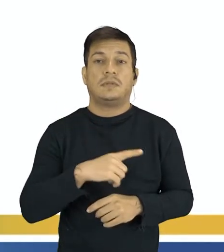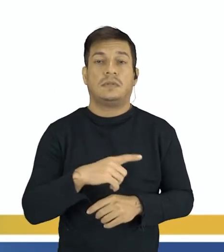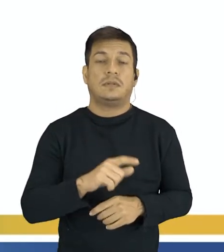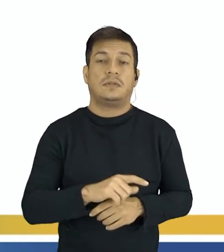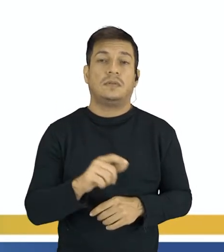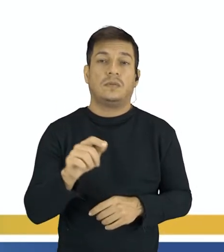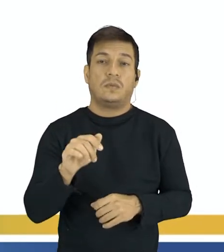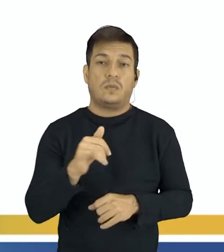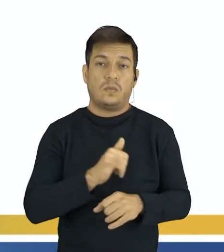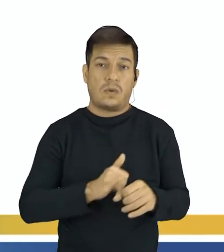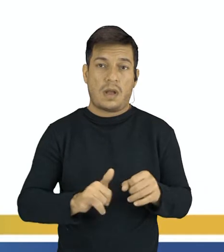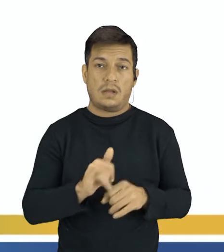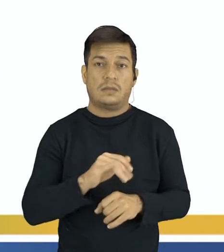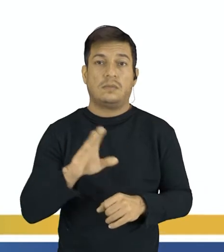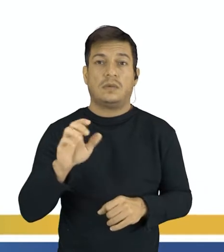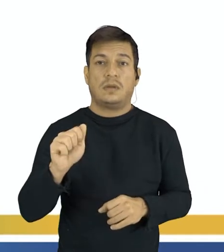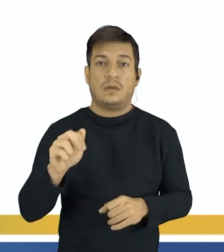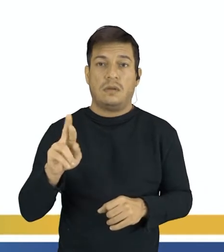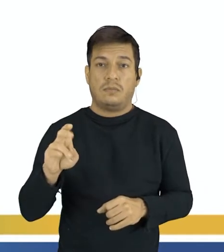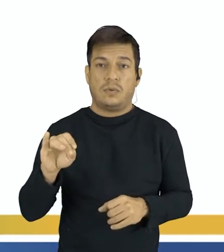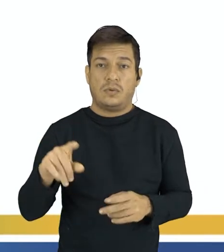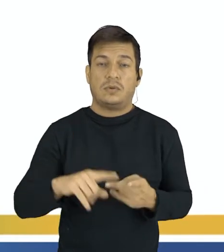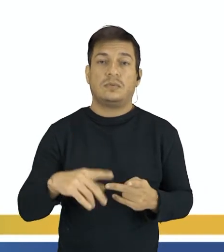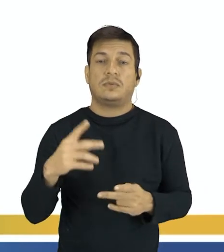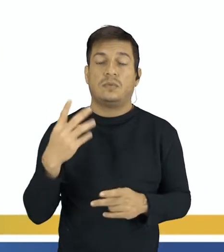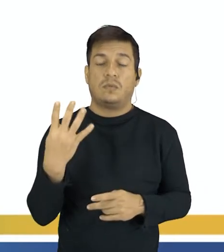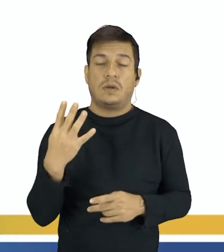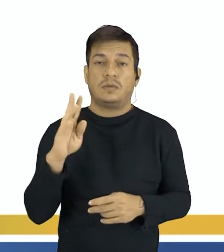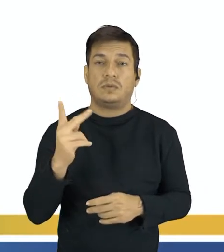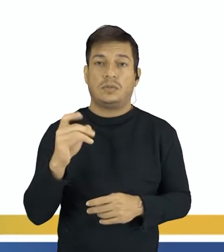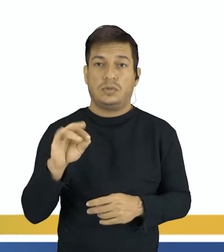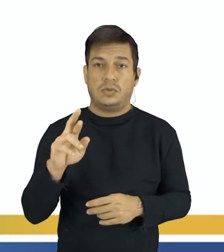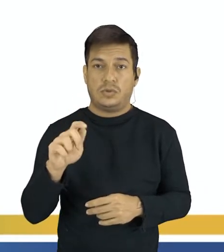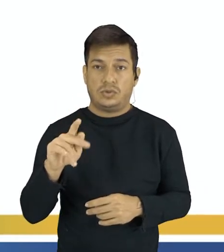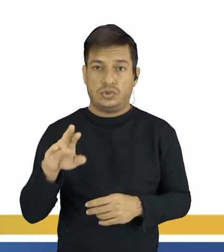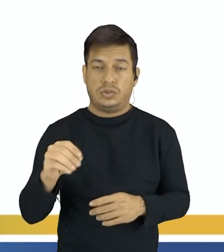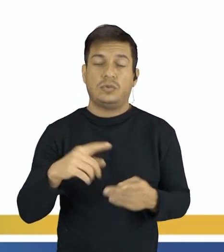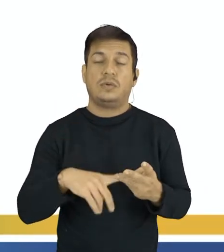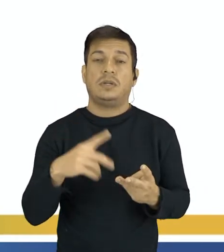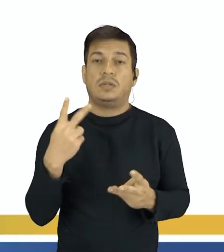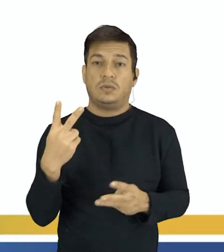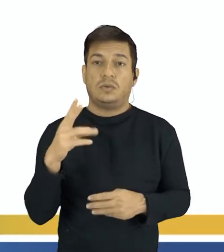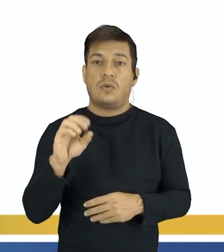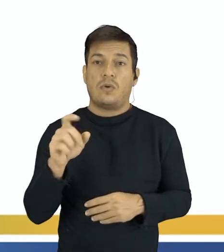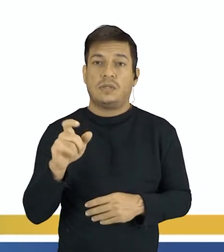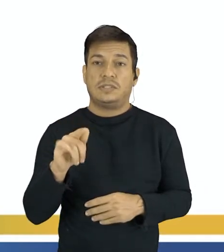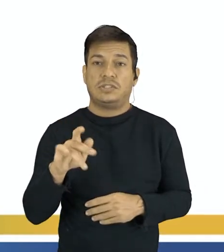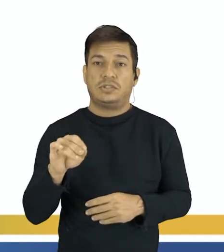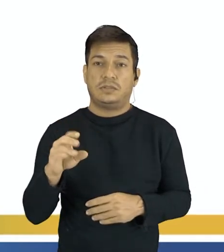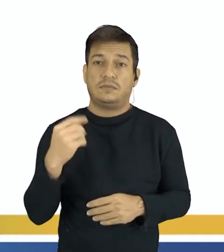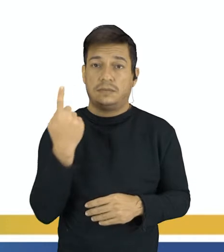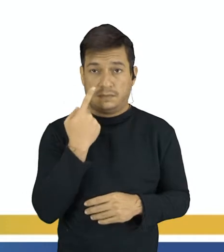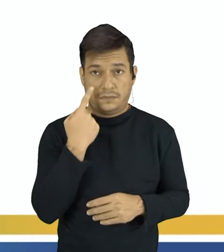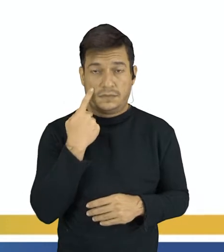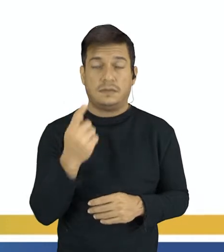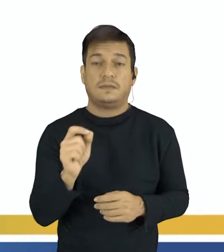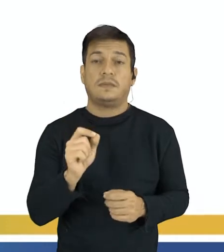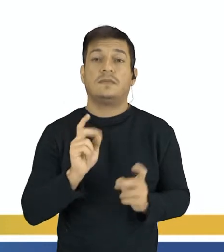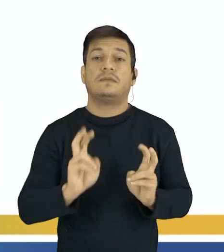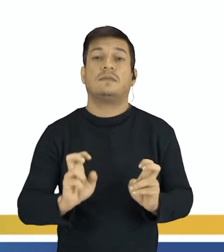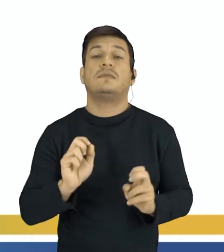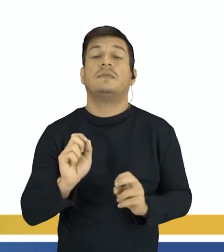átomo de carbono, quatro átomos de hidrogênio e dois átomos de oxigênio. Se nós observarmos os